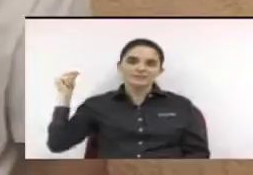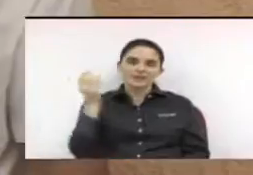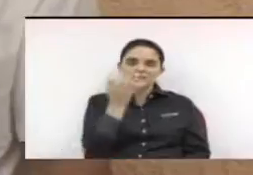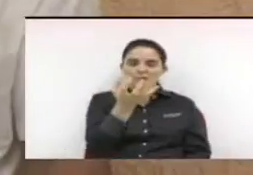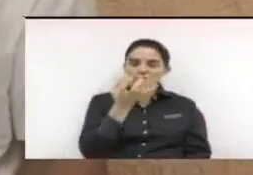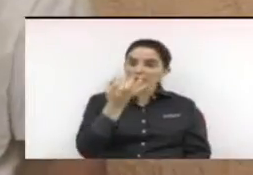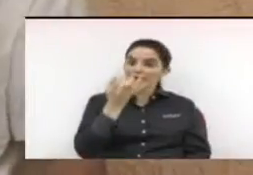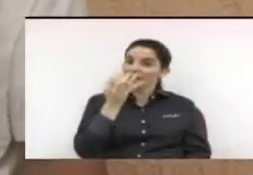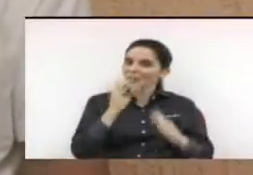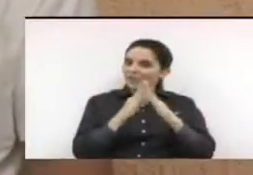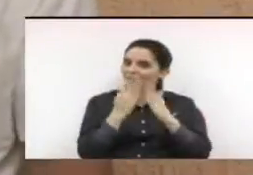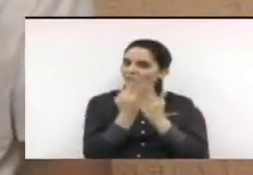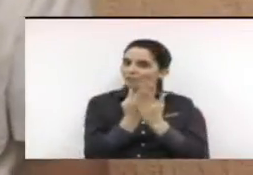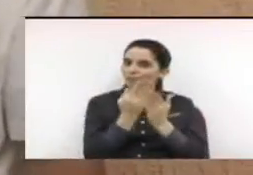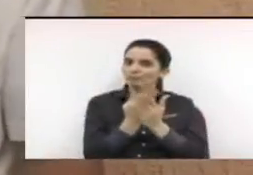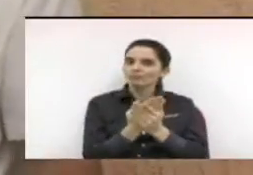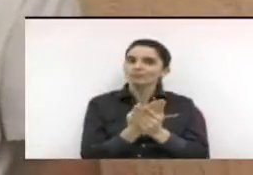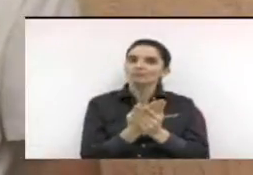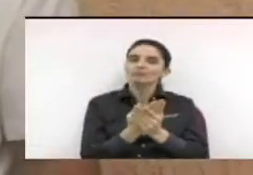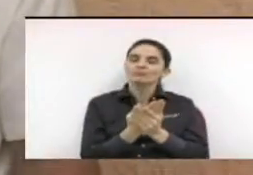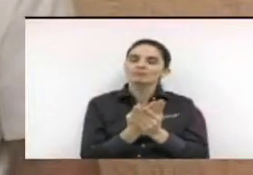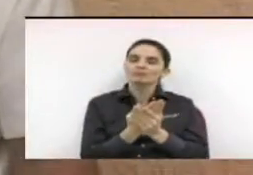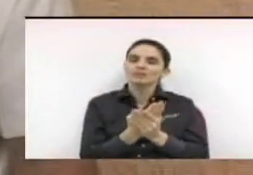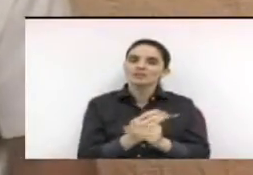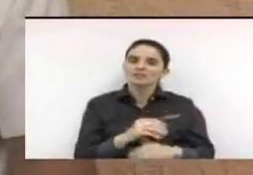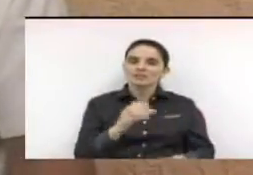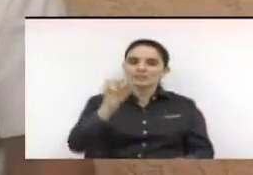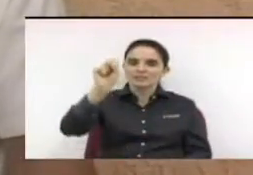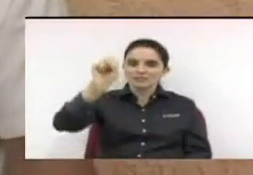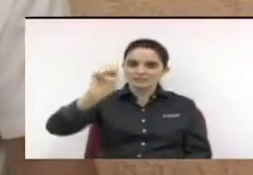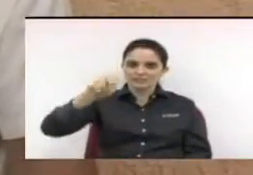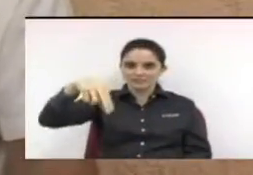Senai. Tem aqui, está cheio de filhos de trabalhadores que a gente